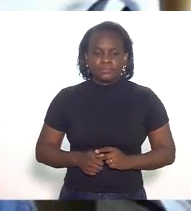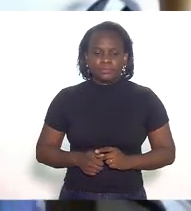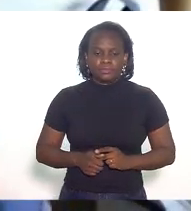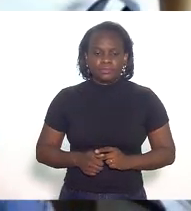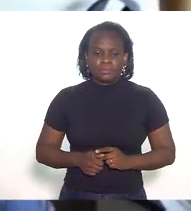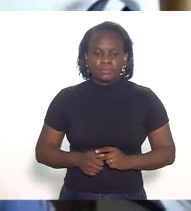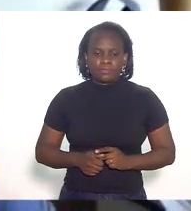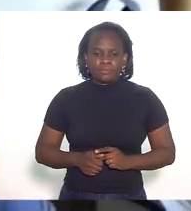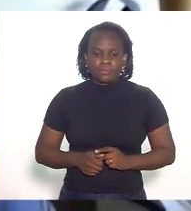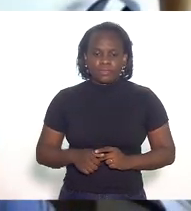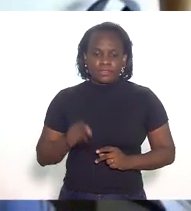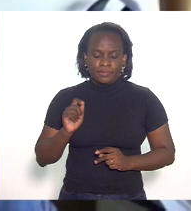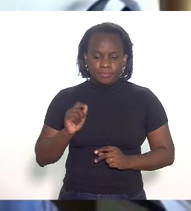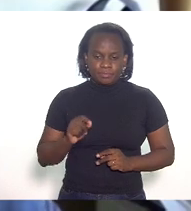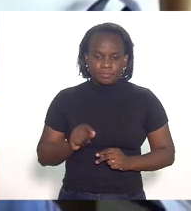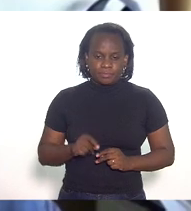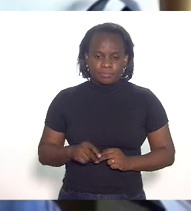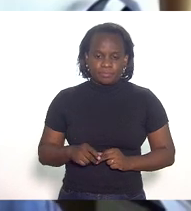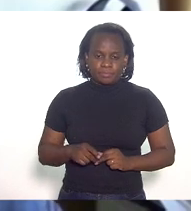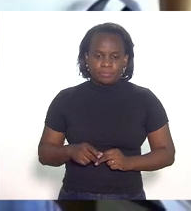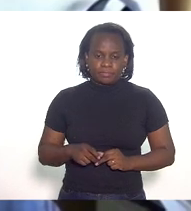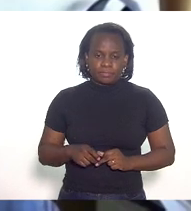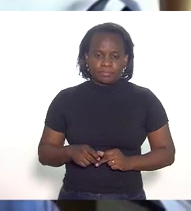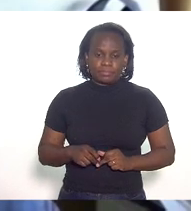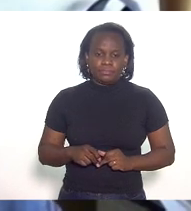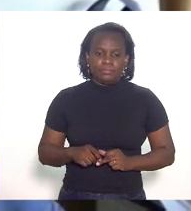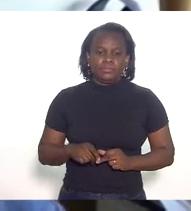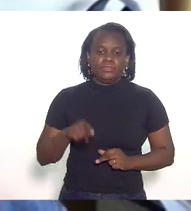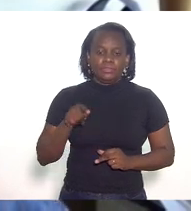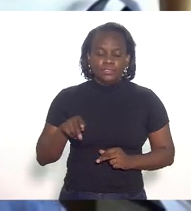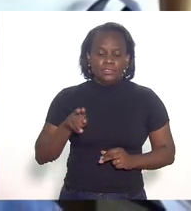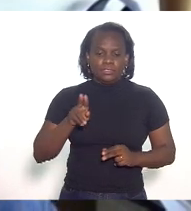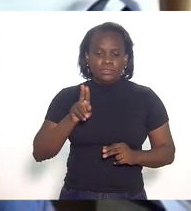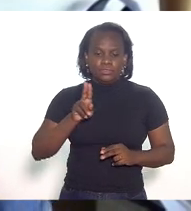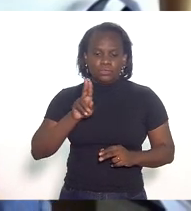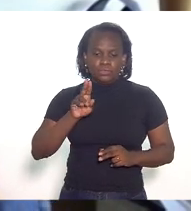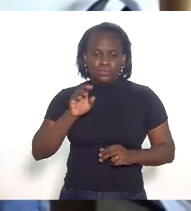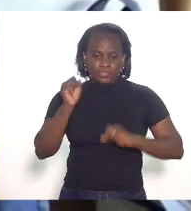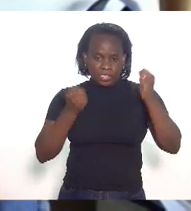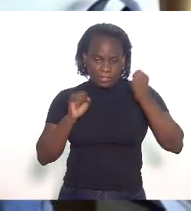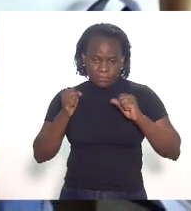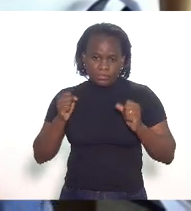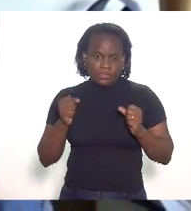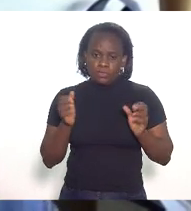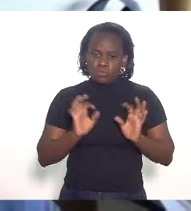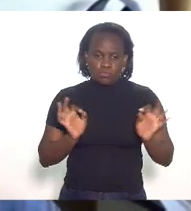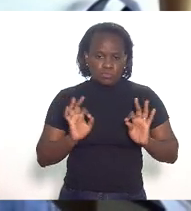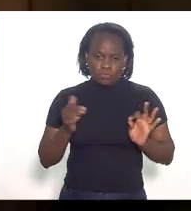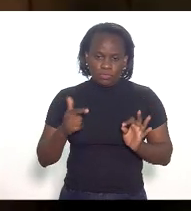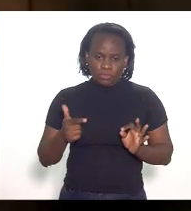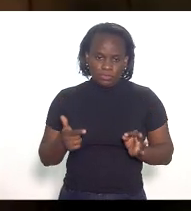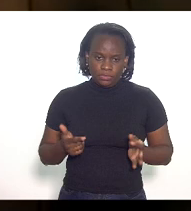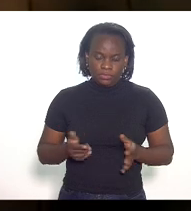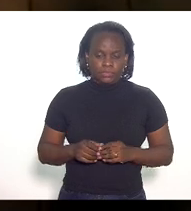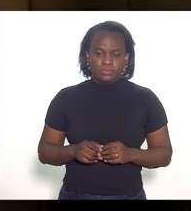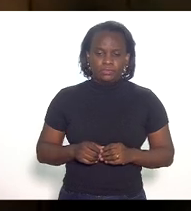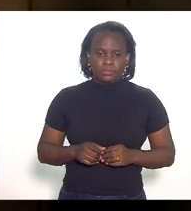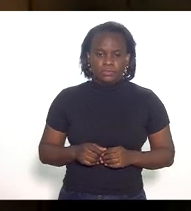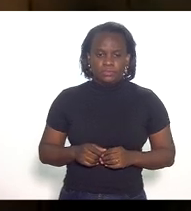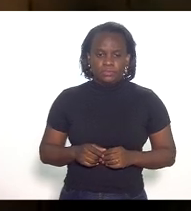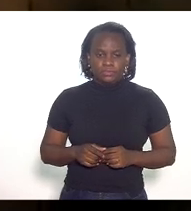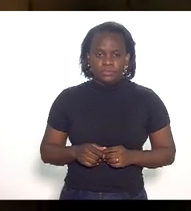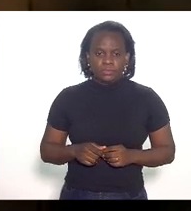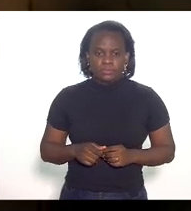é que essas usinas elas elas não existem elas não existem